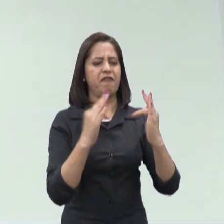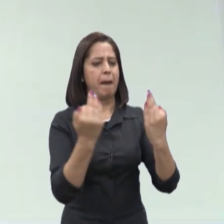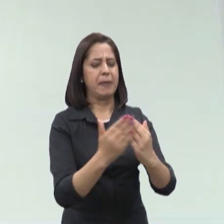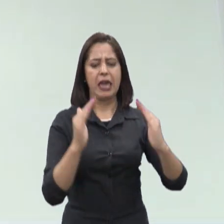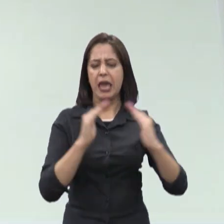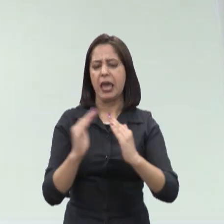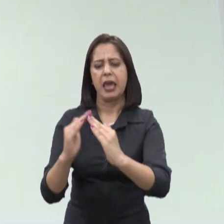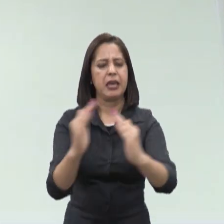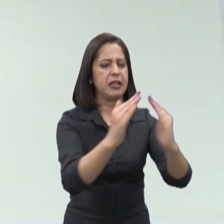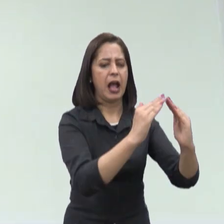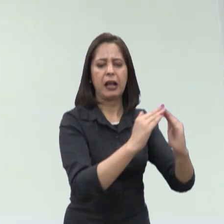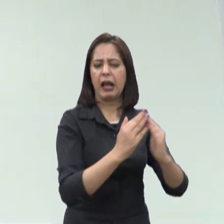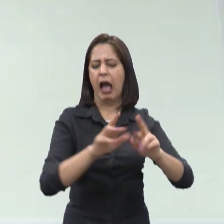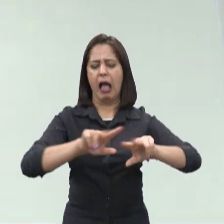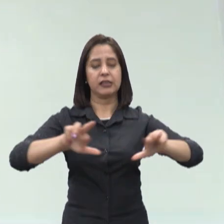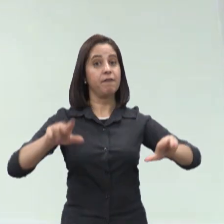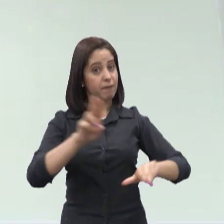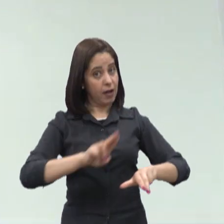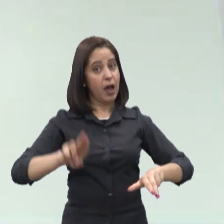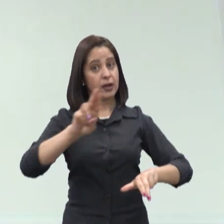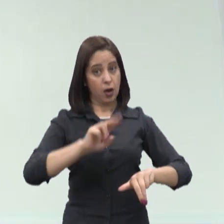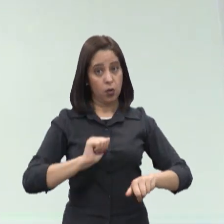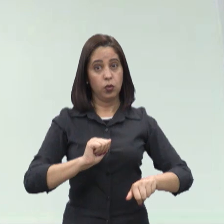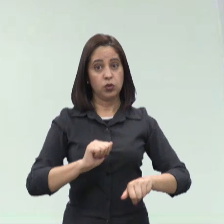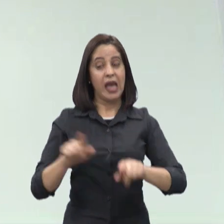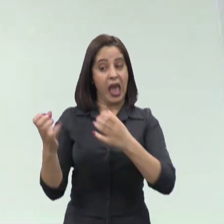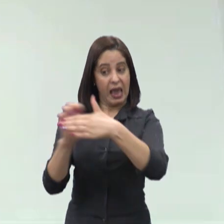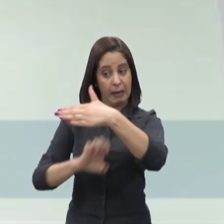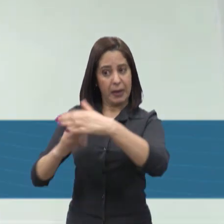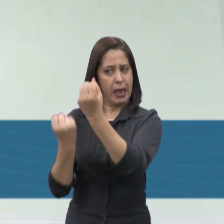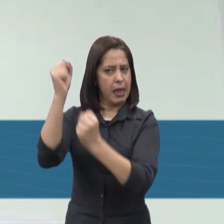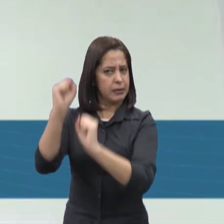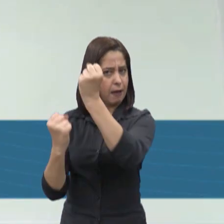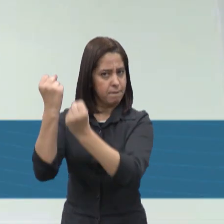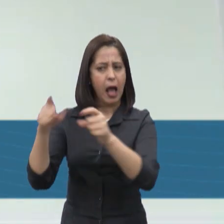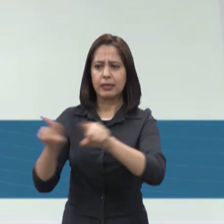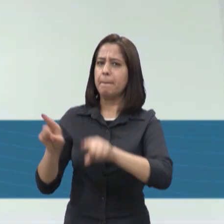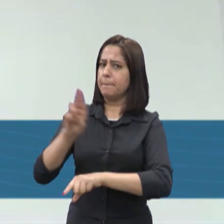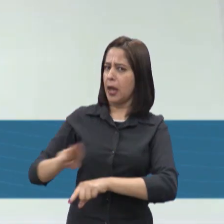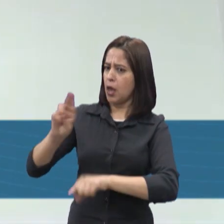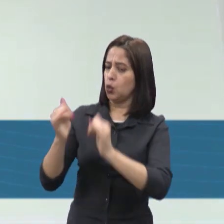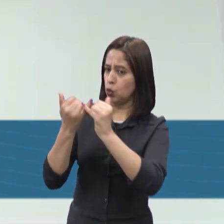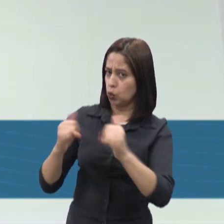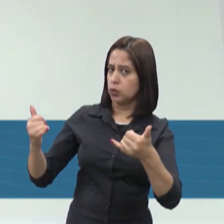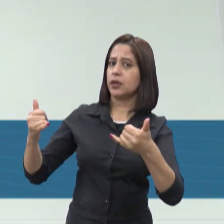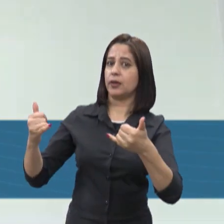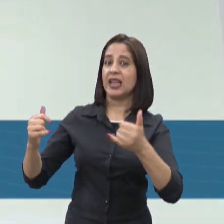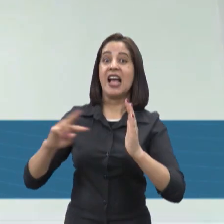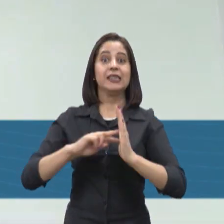residências, e também é utilizado pelas empresas. É o que a gente chama de custo fixo.